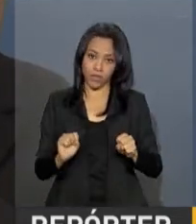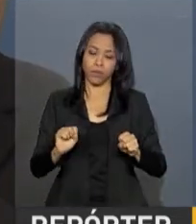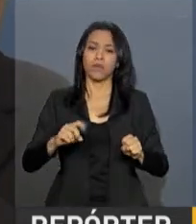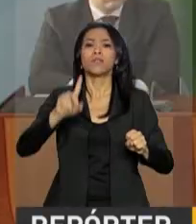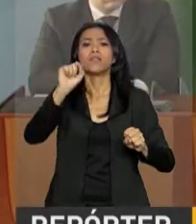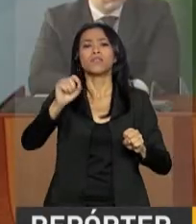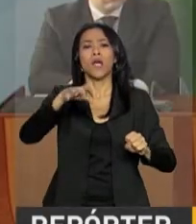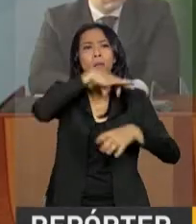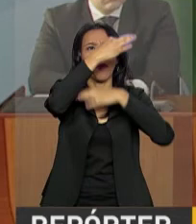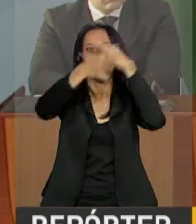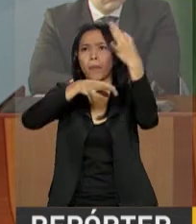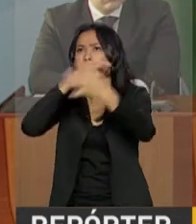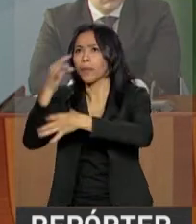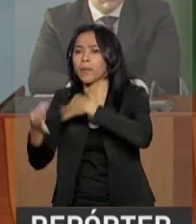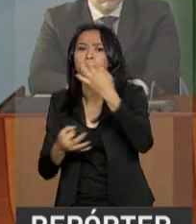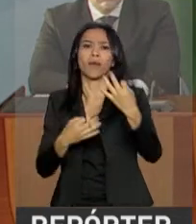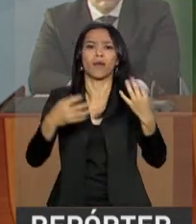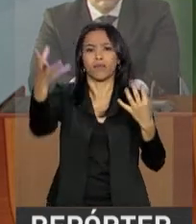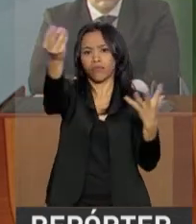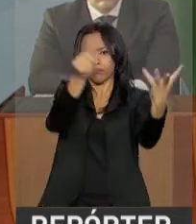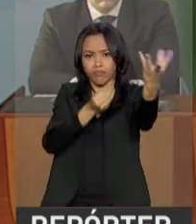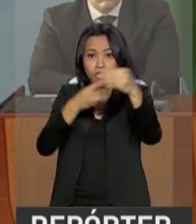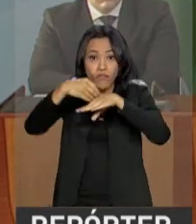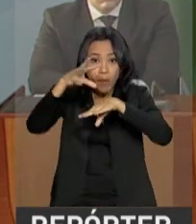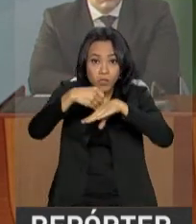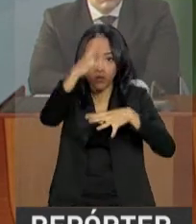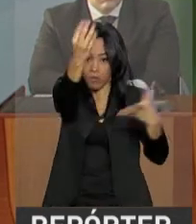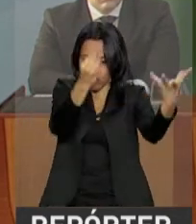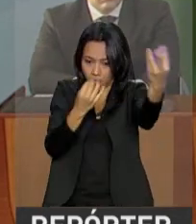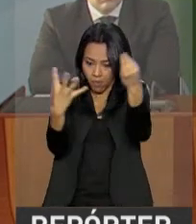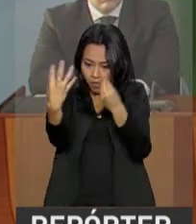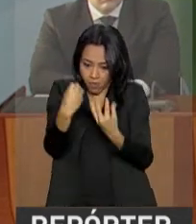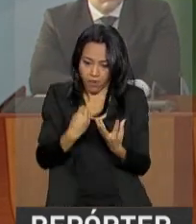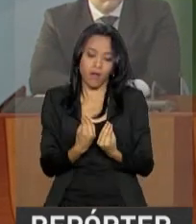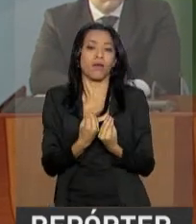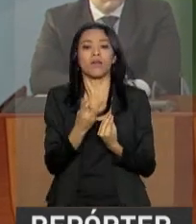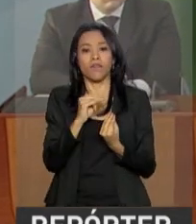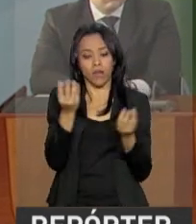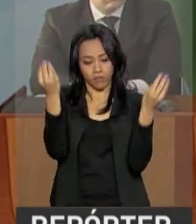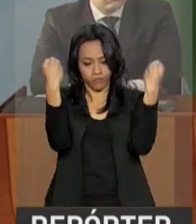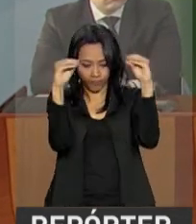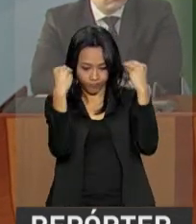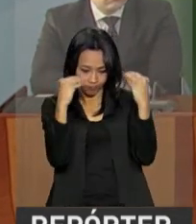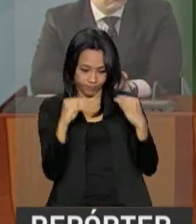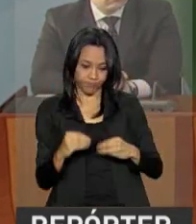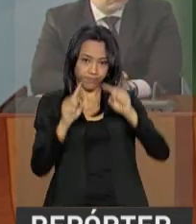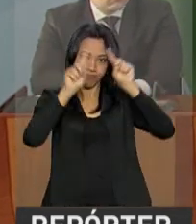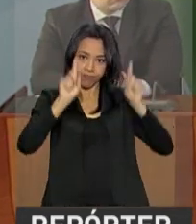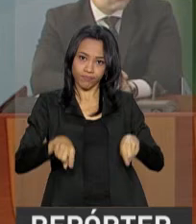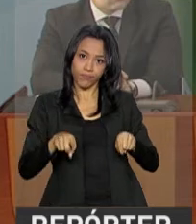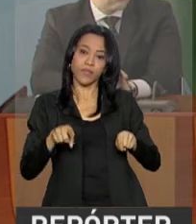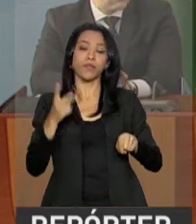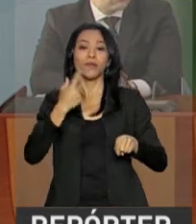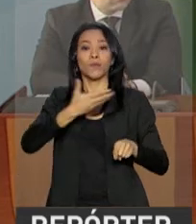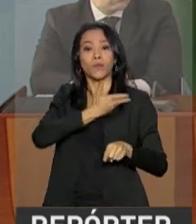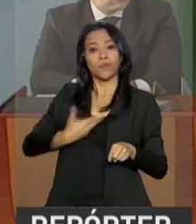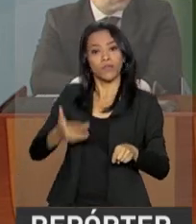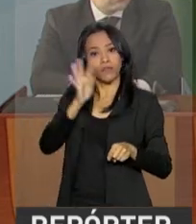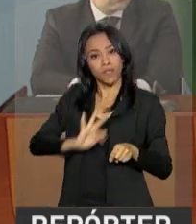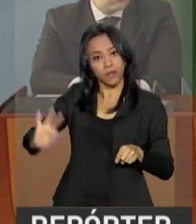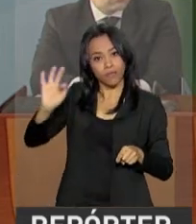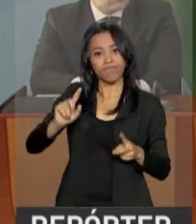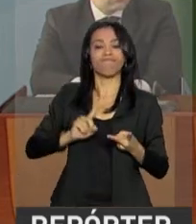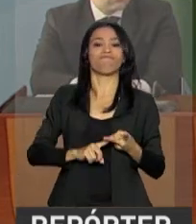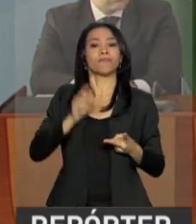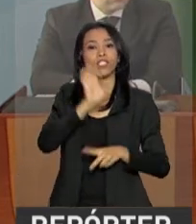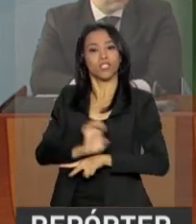ação, na formulação e no planejamento entre governo central e governo federal,